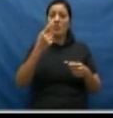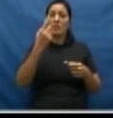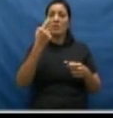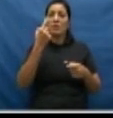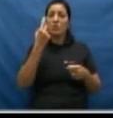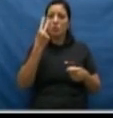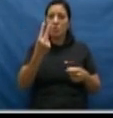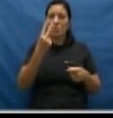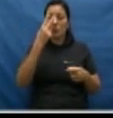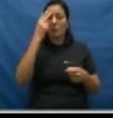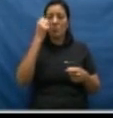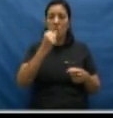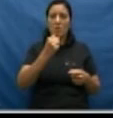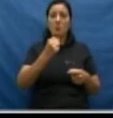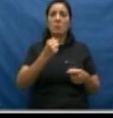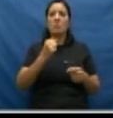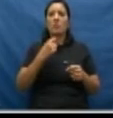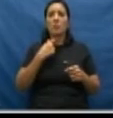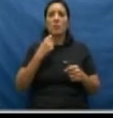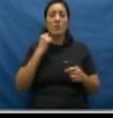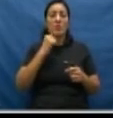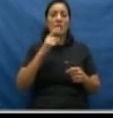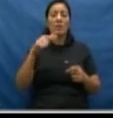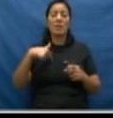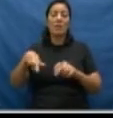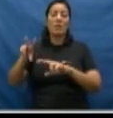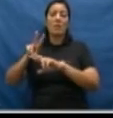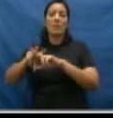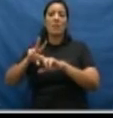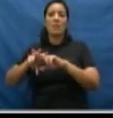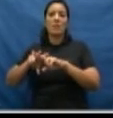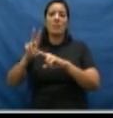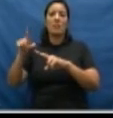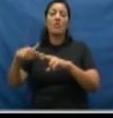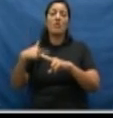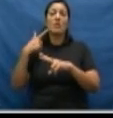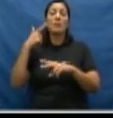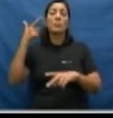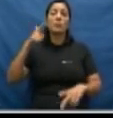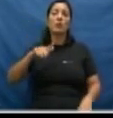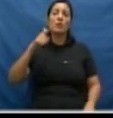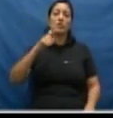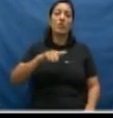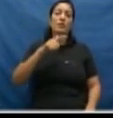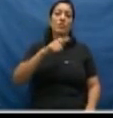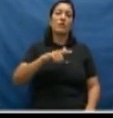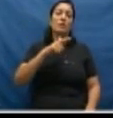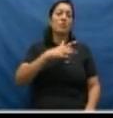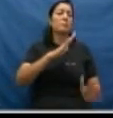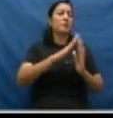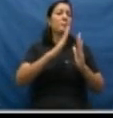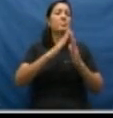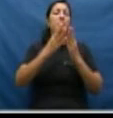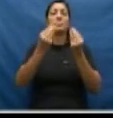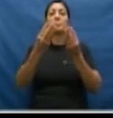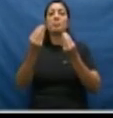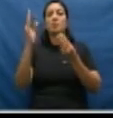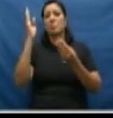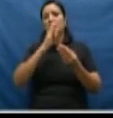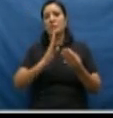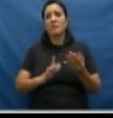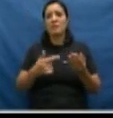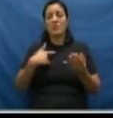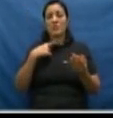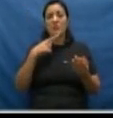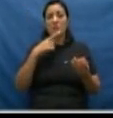Maria da Penha, foi preso. E isso se repete em tantos lares brasileiros, quando a gente